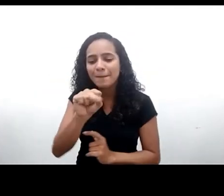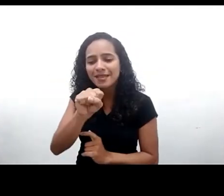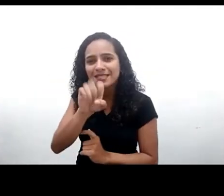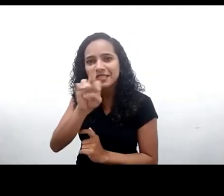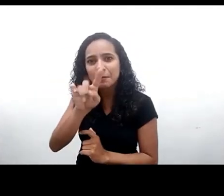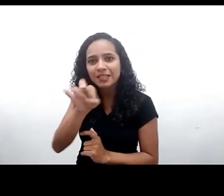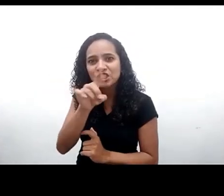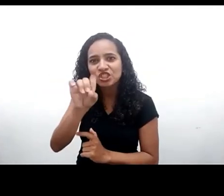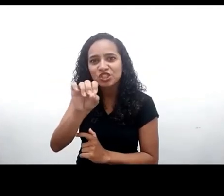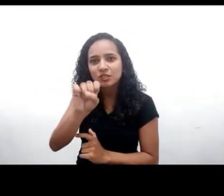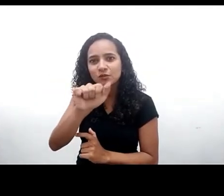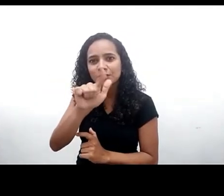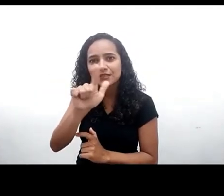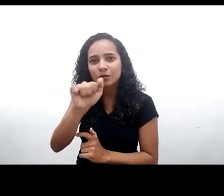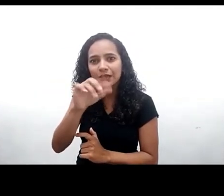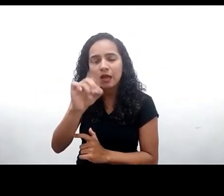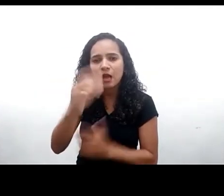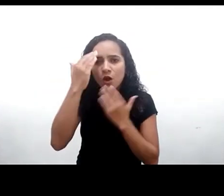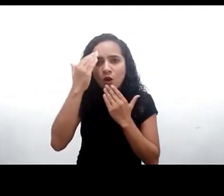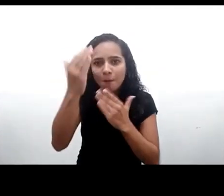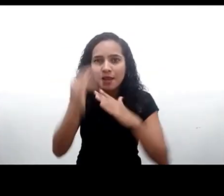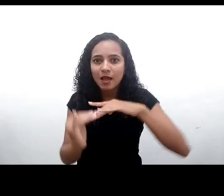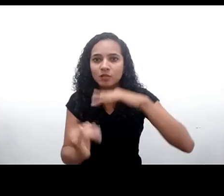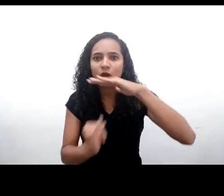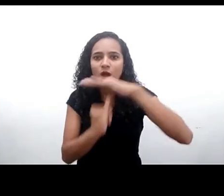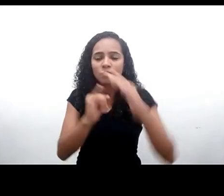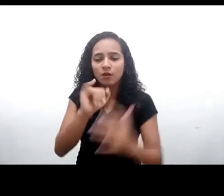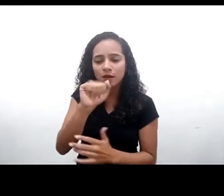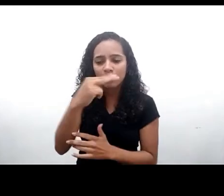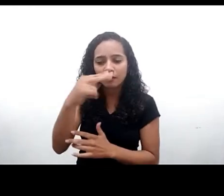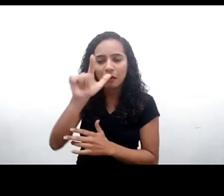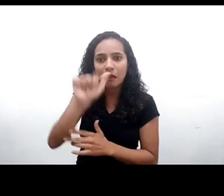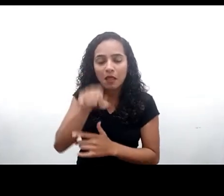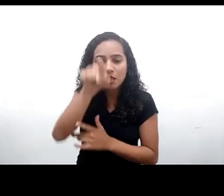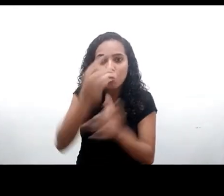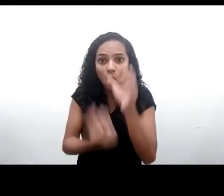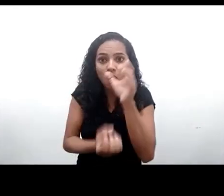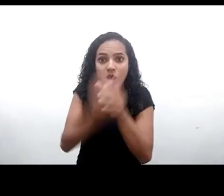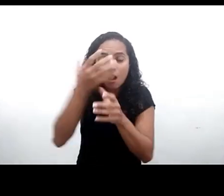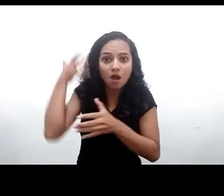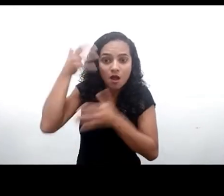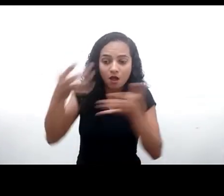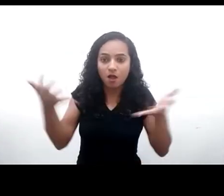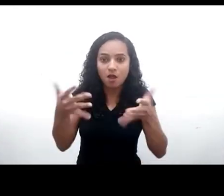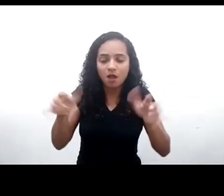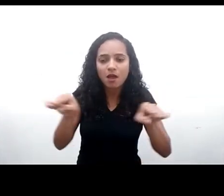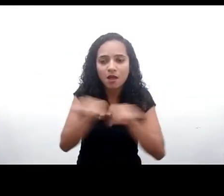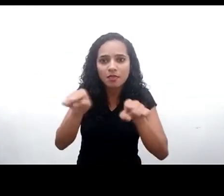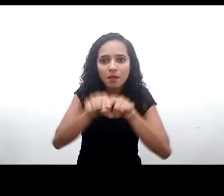à Fundação Alana por realizar este evento e promover a difusão